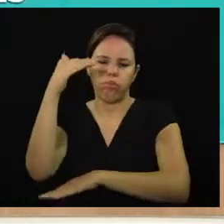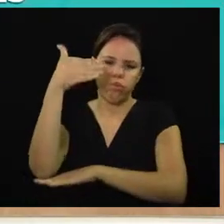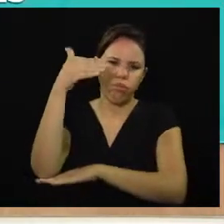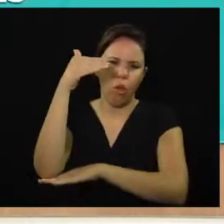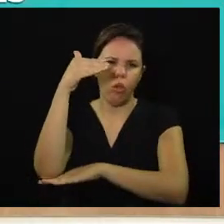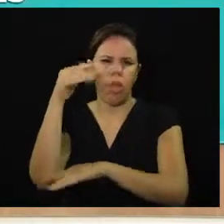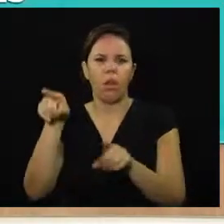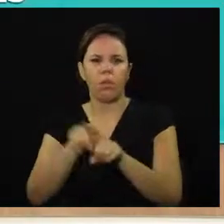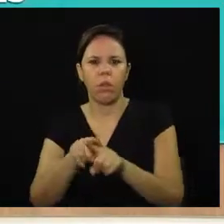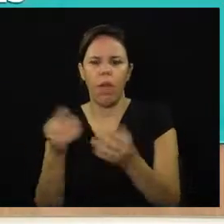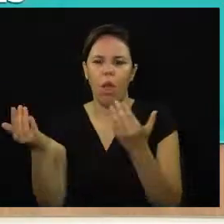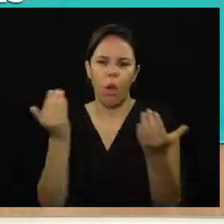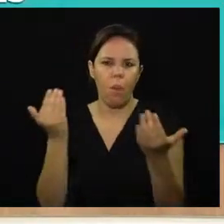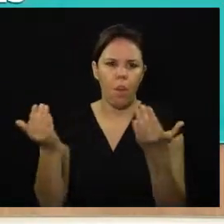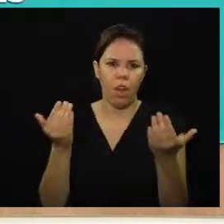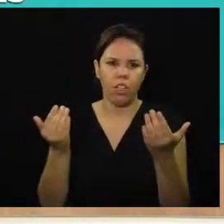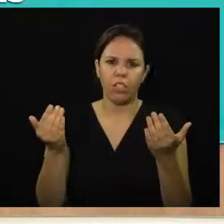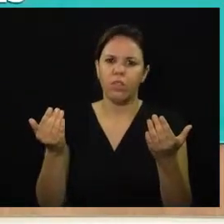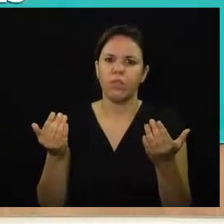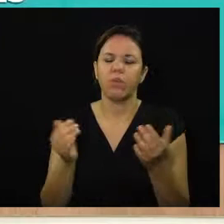diferente às grandes